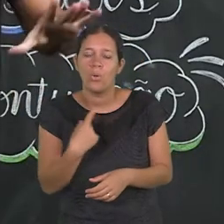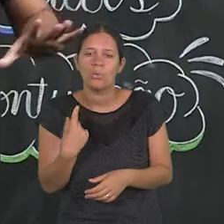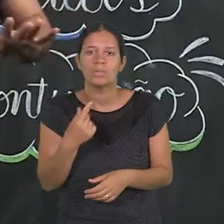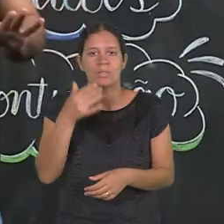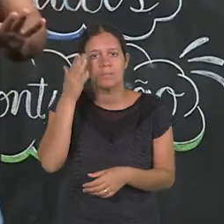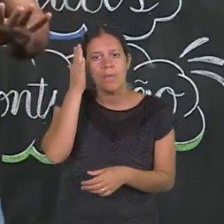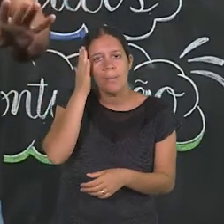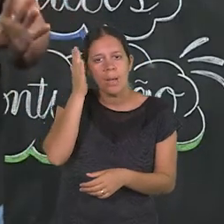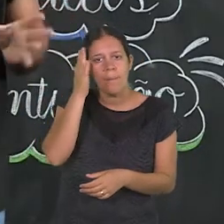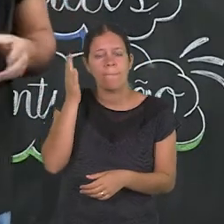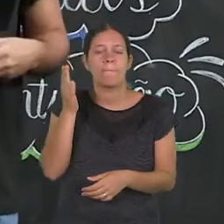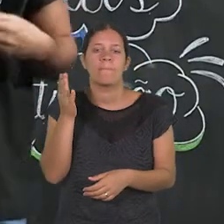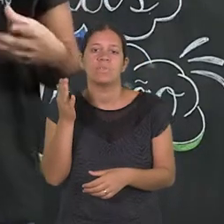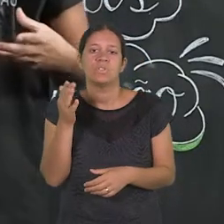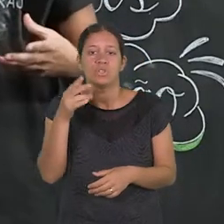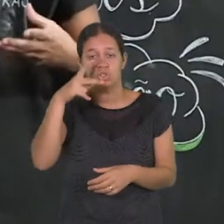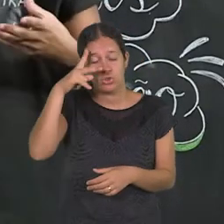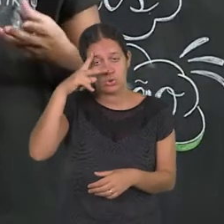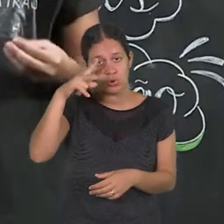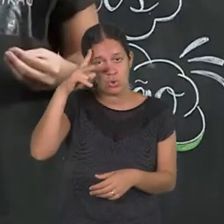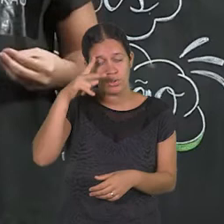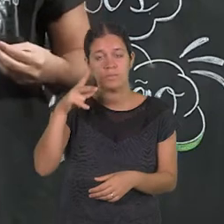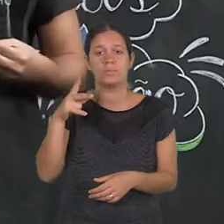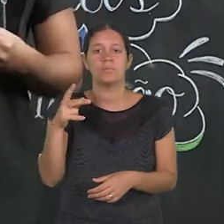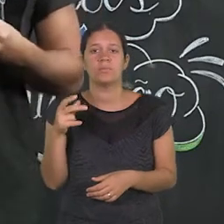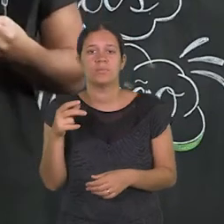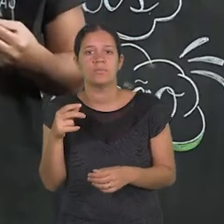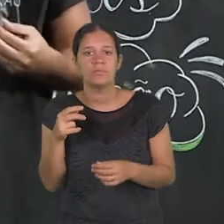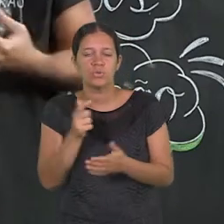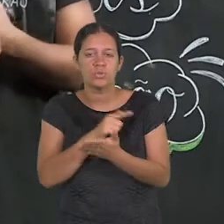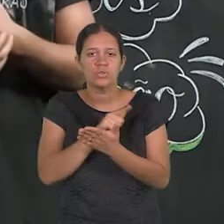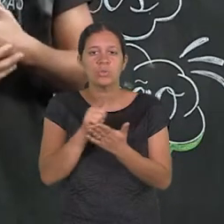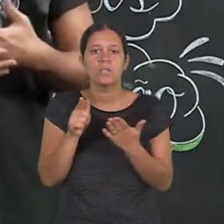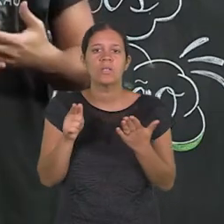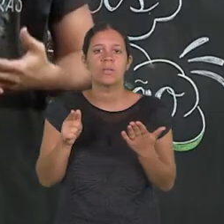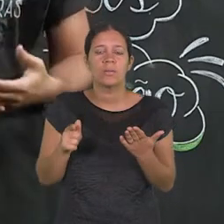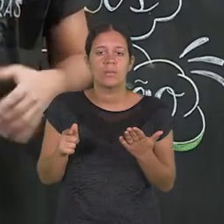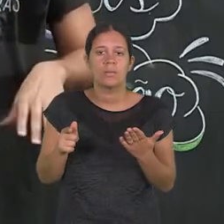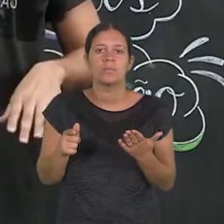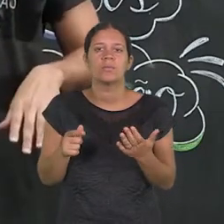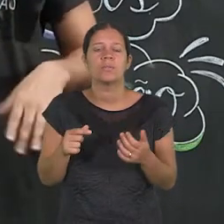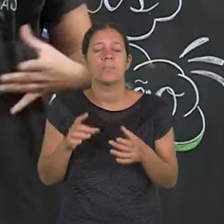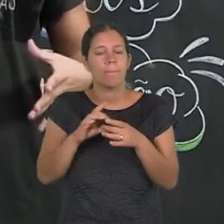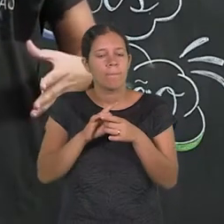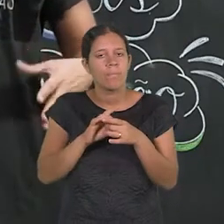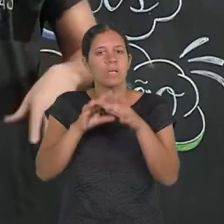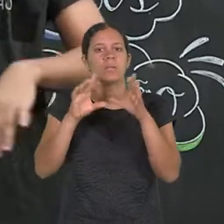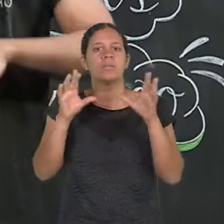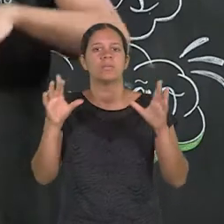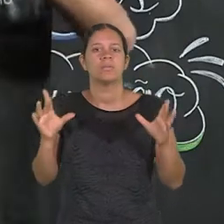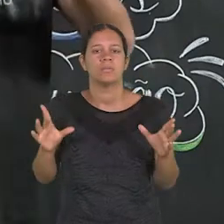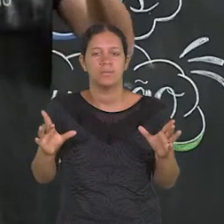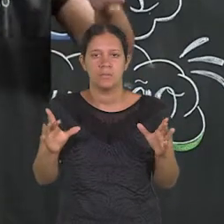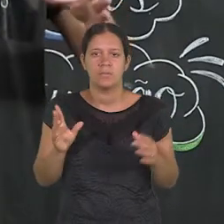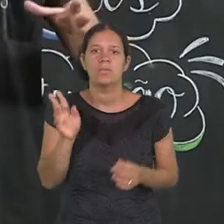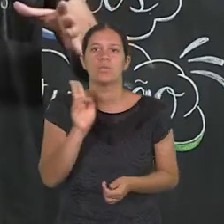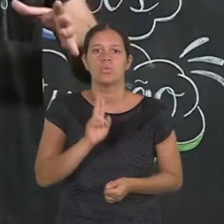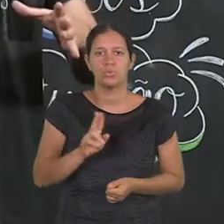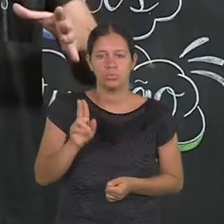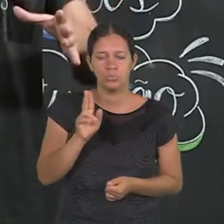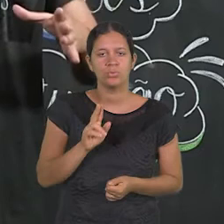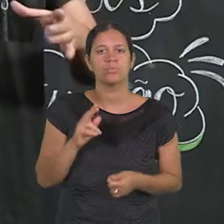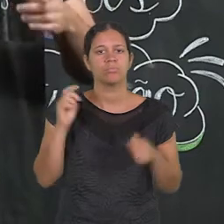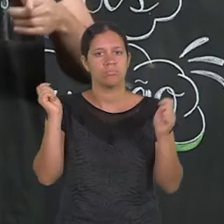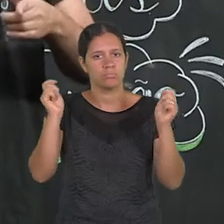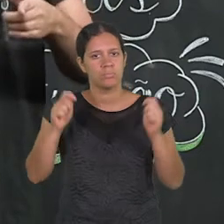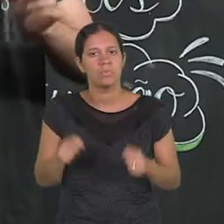brincar bastante com a pontuação, porque as histórias em quadrinhos, por serem histórias, por serem um gênero ficcional, permitem que a gente use e abuse da nossa